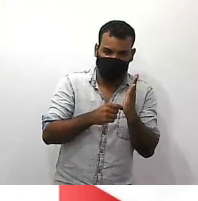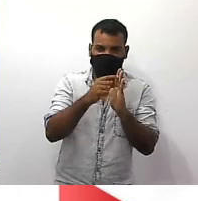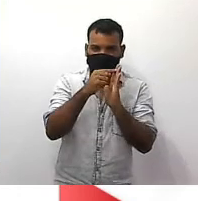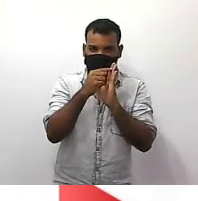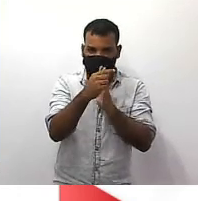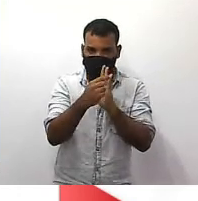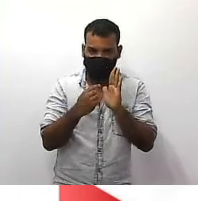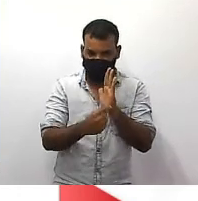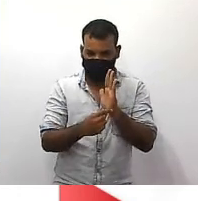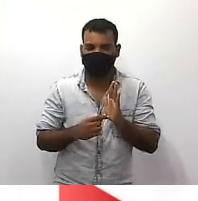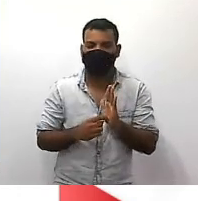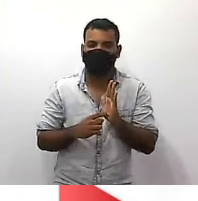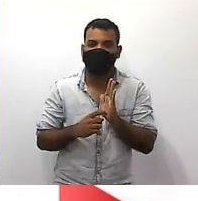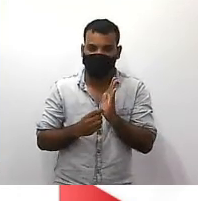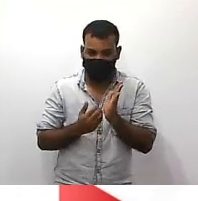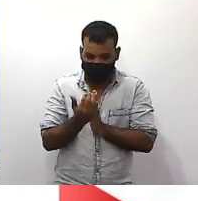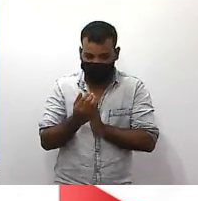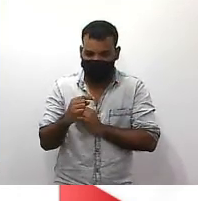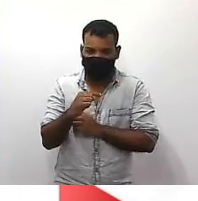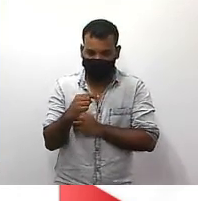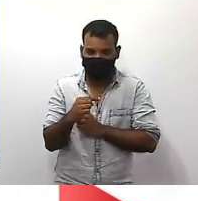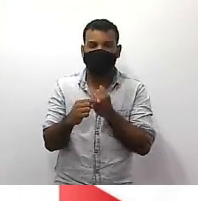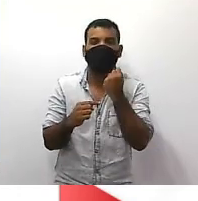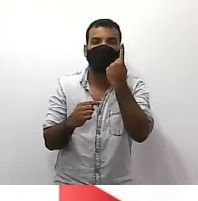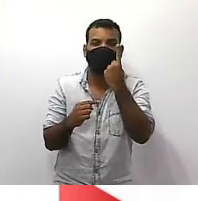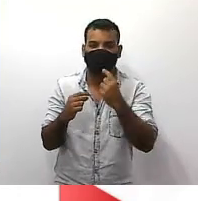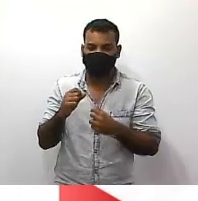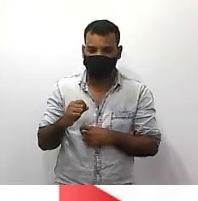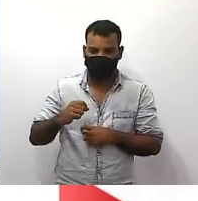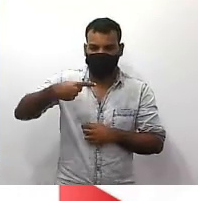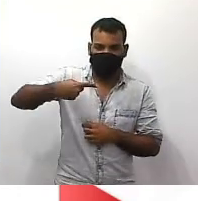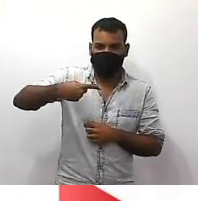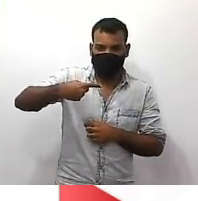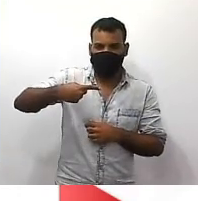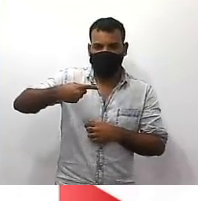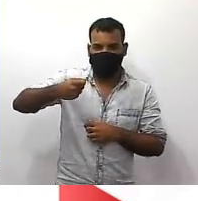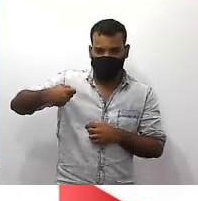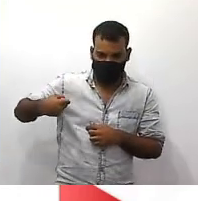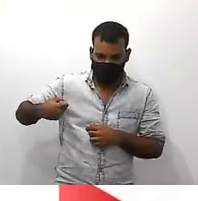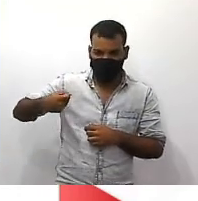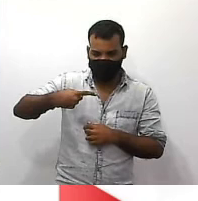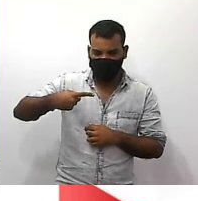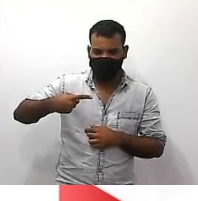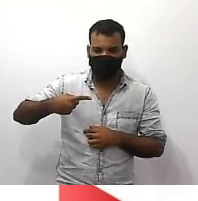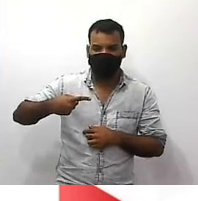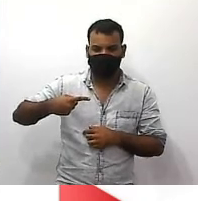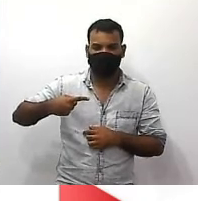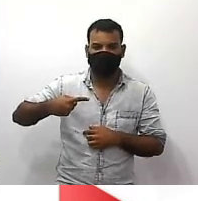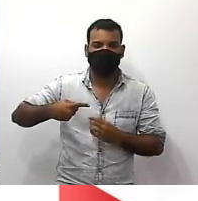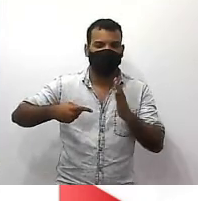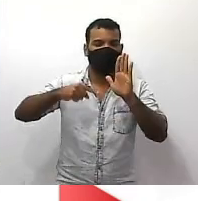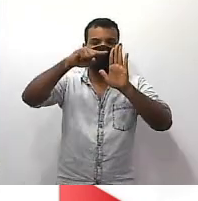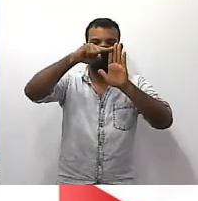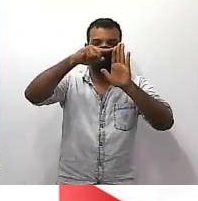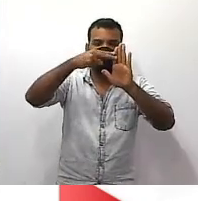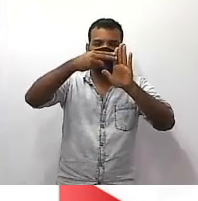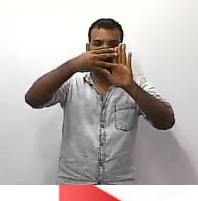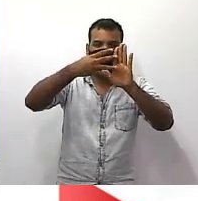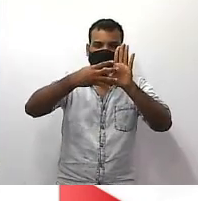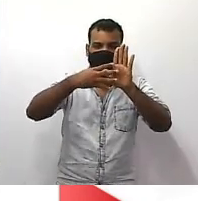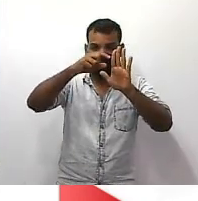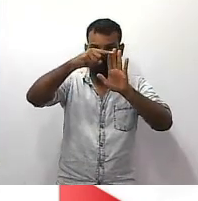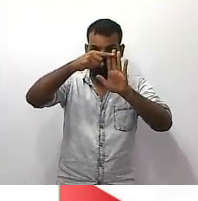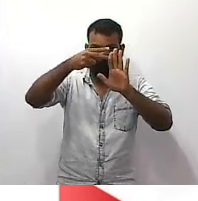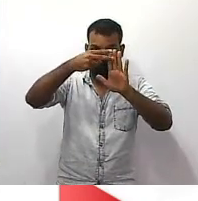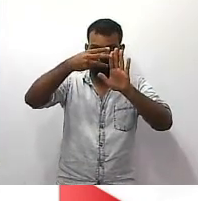vir carga quando vi a primeira carga tua bateria que está sendo dividida em cinco blocos a primeira foi carregada então